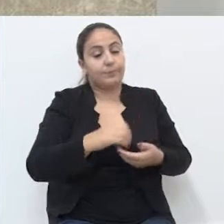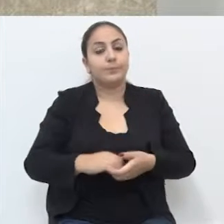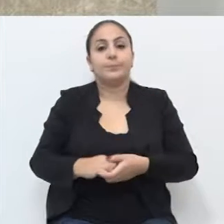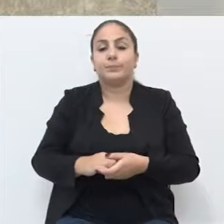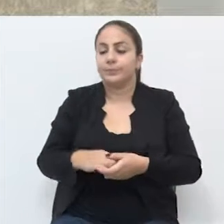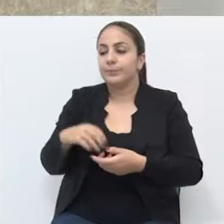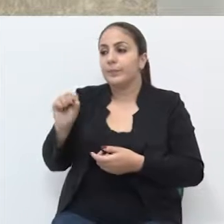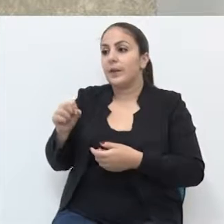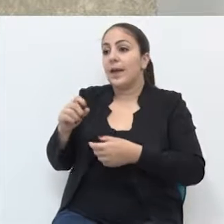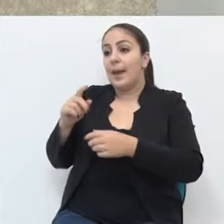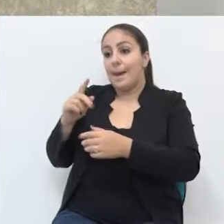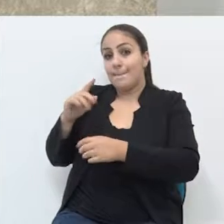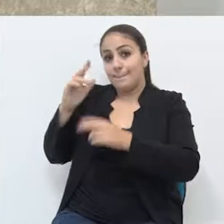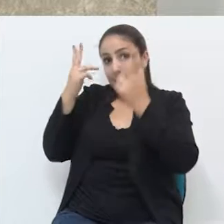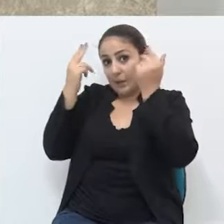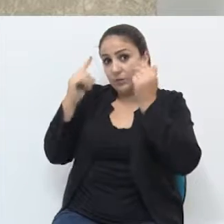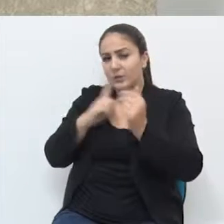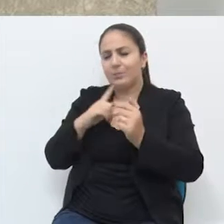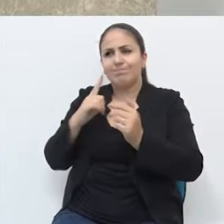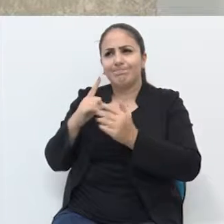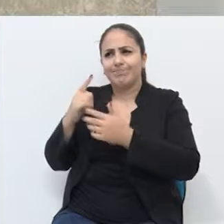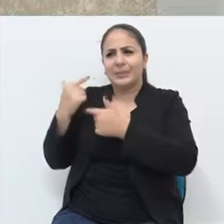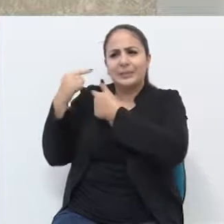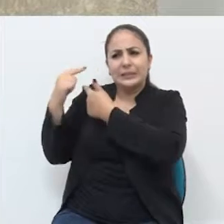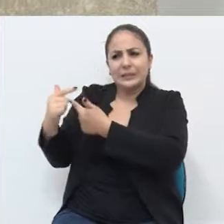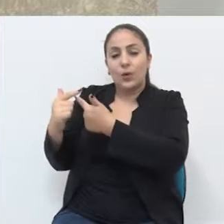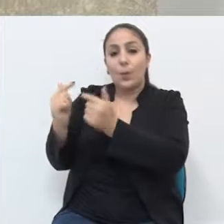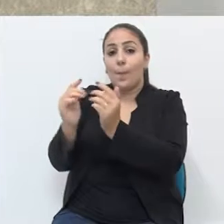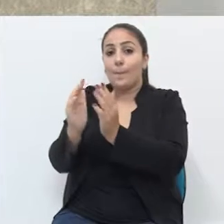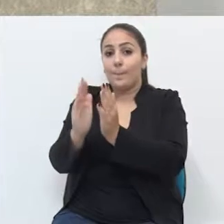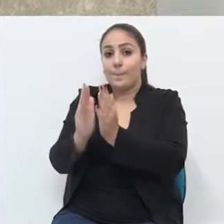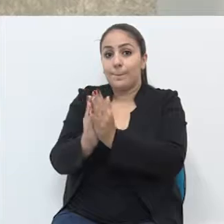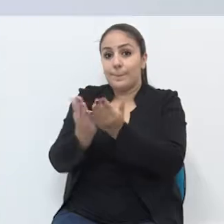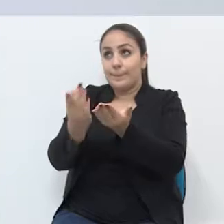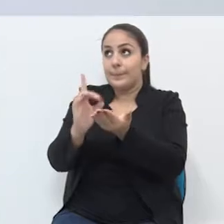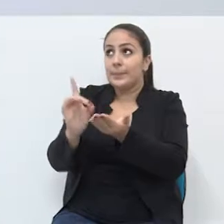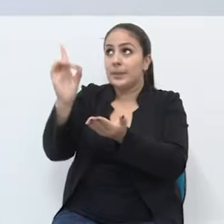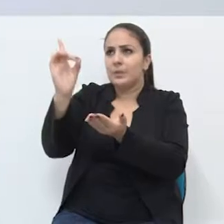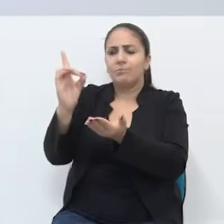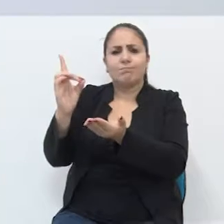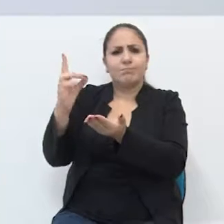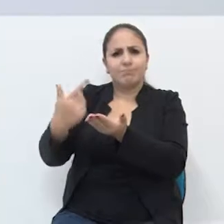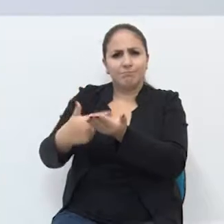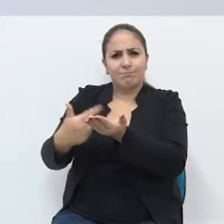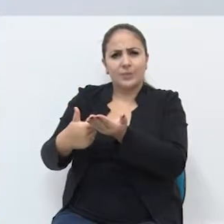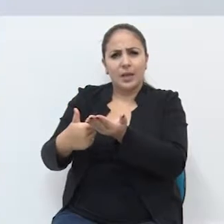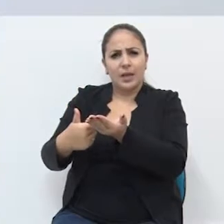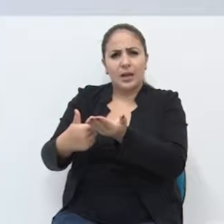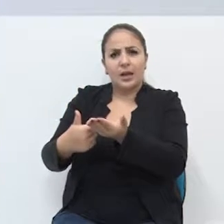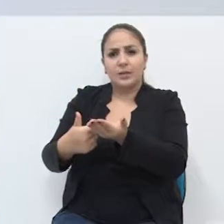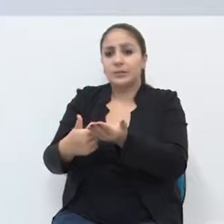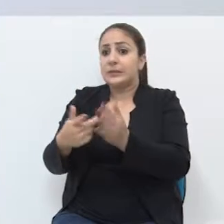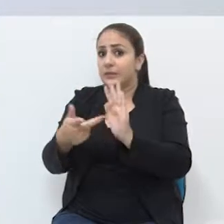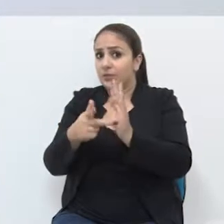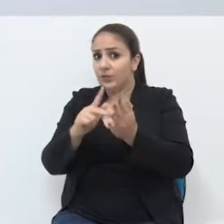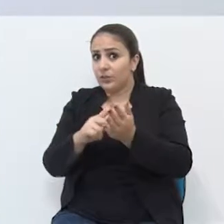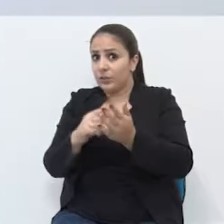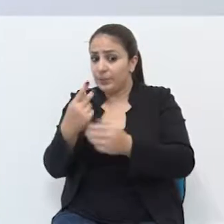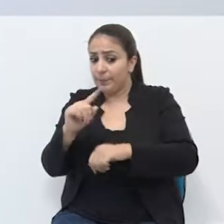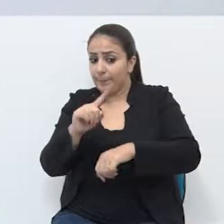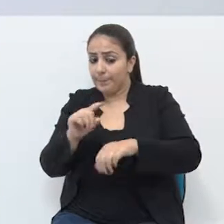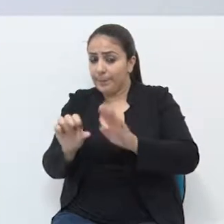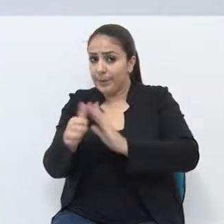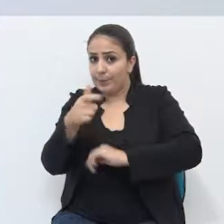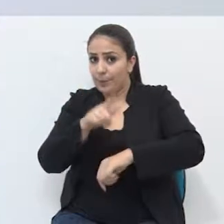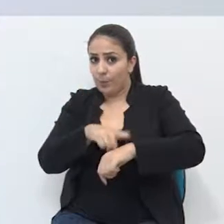tem uma tradição bíblica muito significativa. No primeiro momento, a Páscoa é a